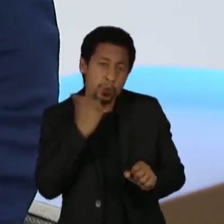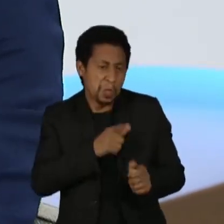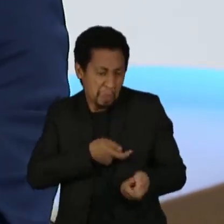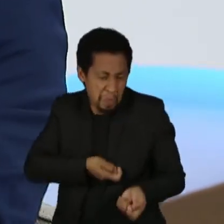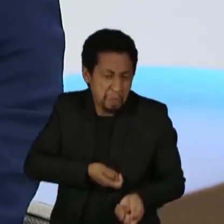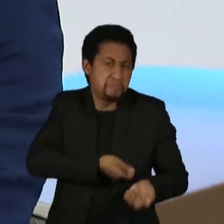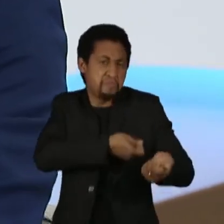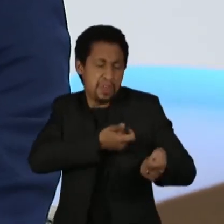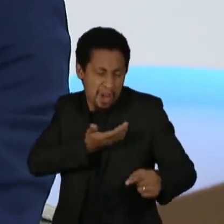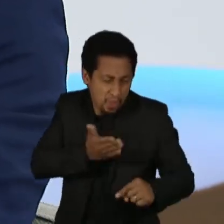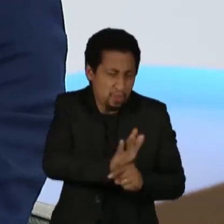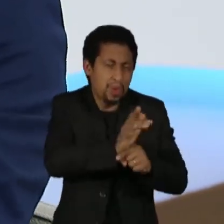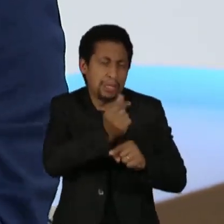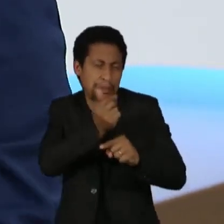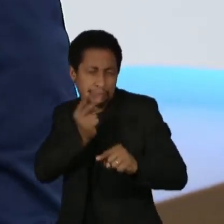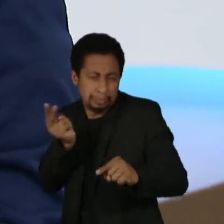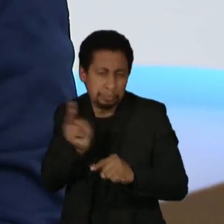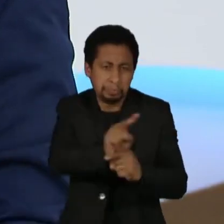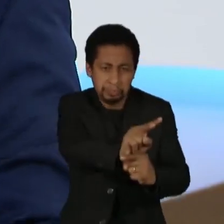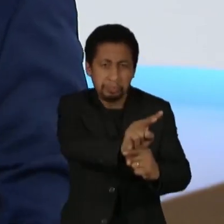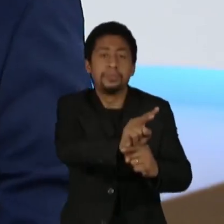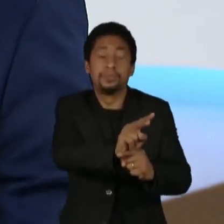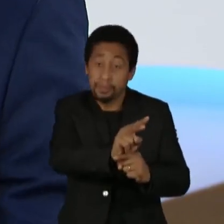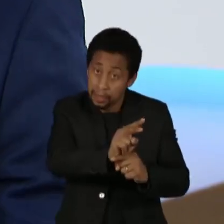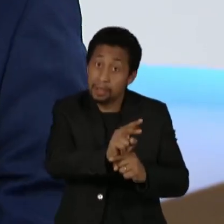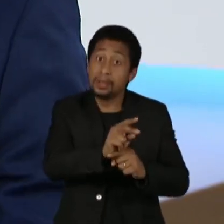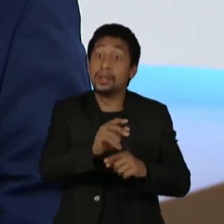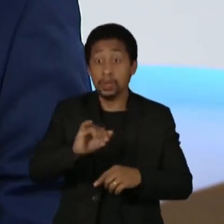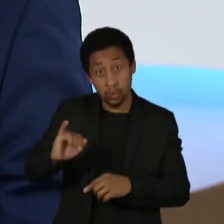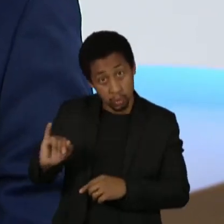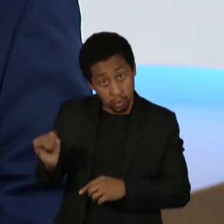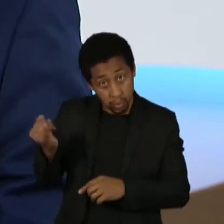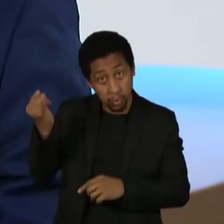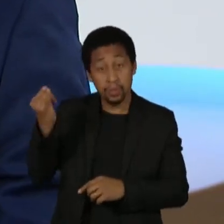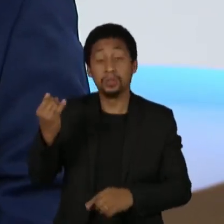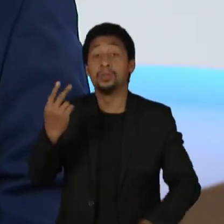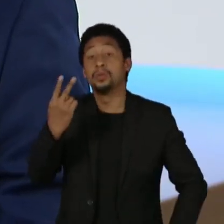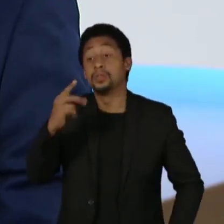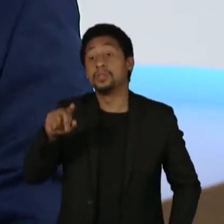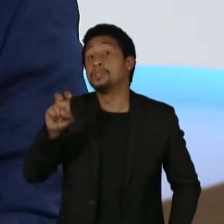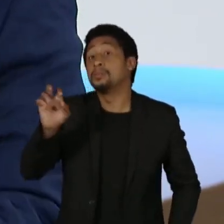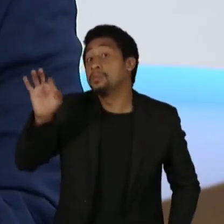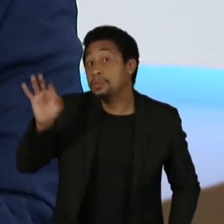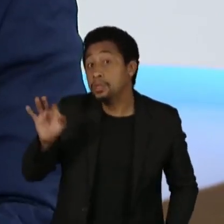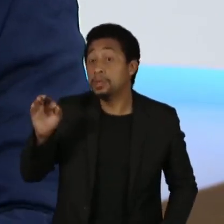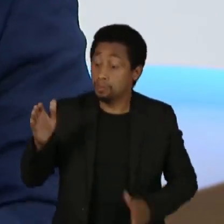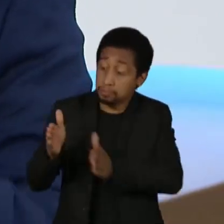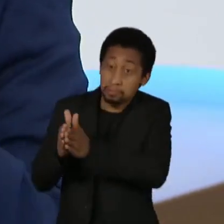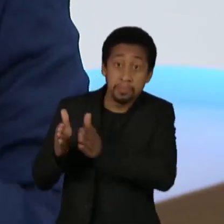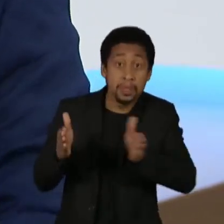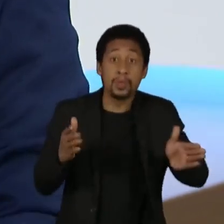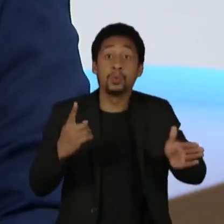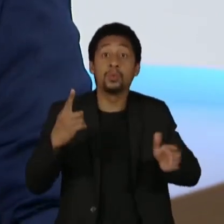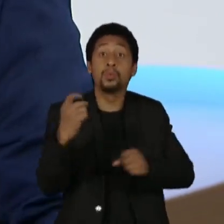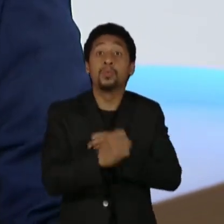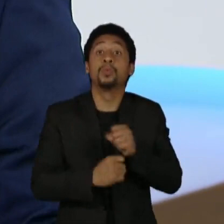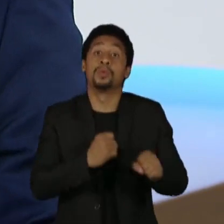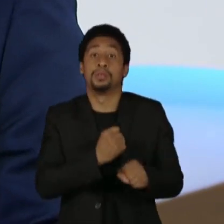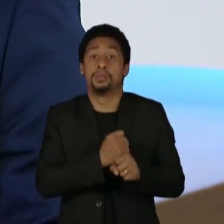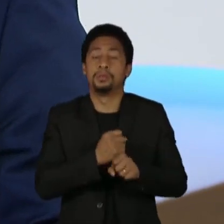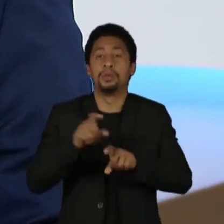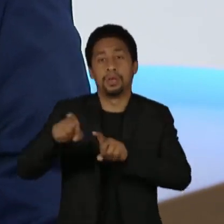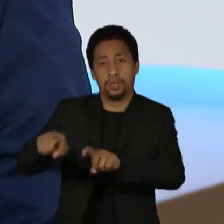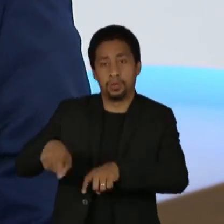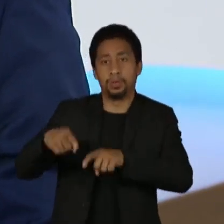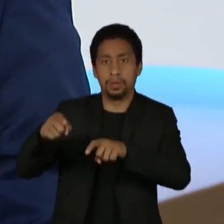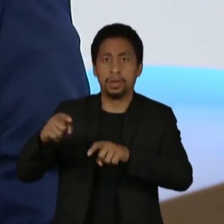crédito, financiamento, linhas de crédito, quando teve um momento de juros de 2,5% ao ano. Por tudo isso, o agronegócio saiu de um